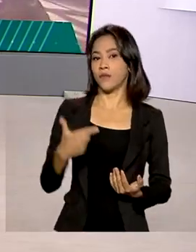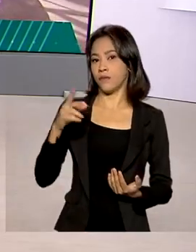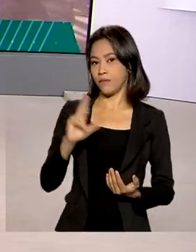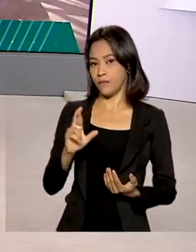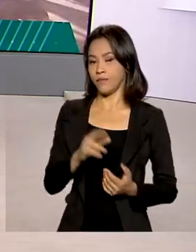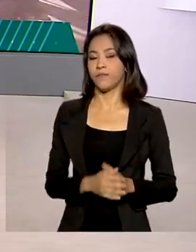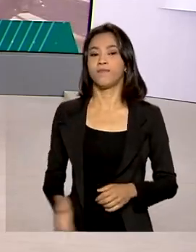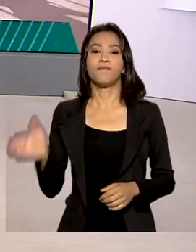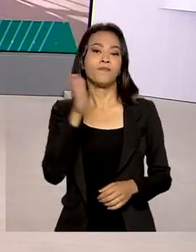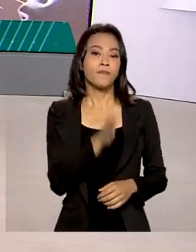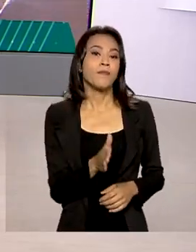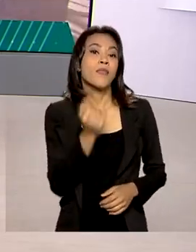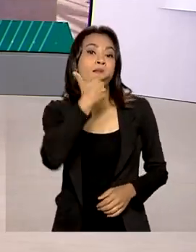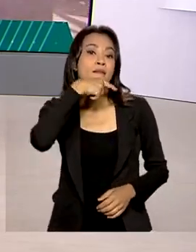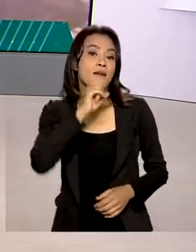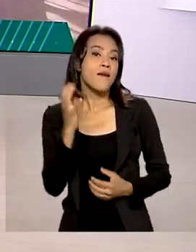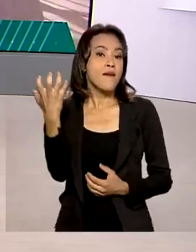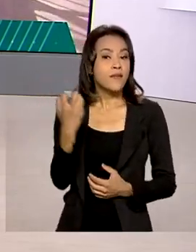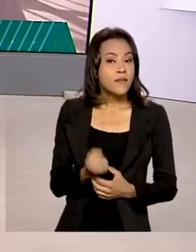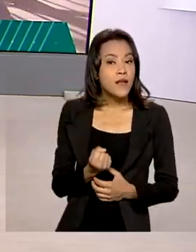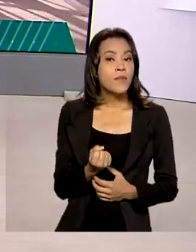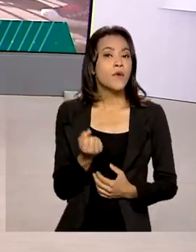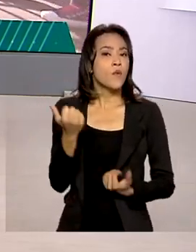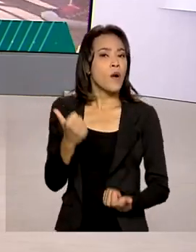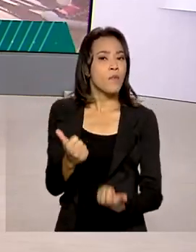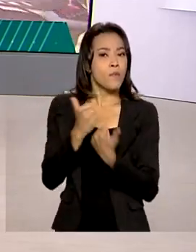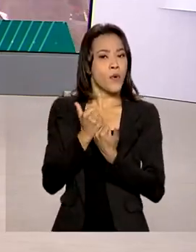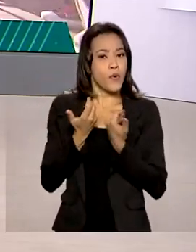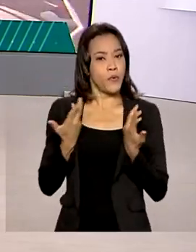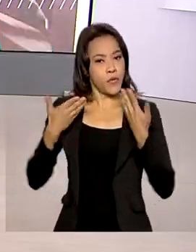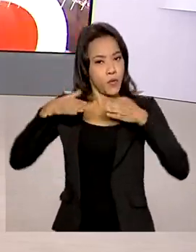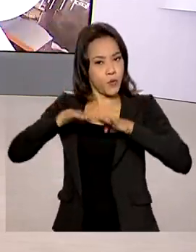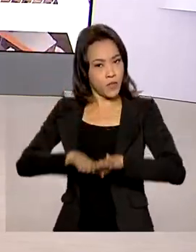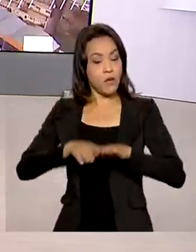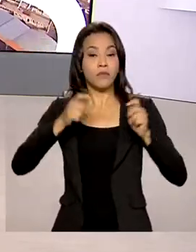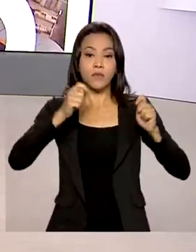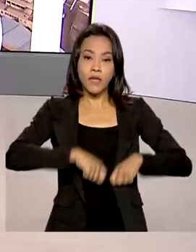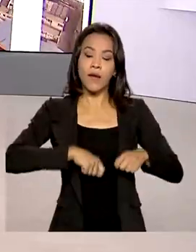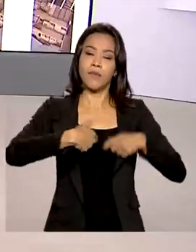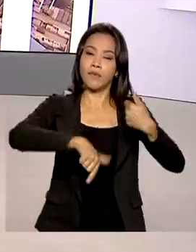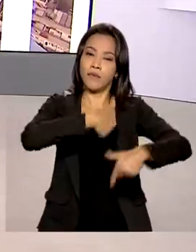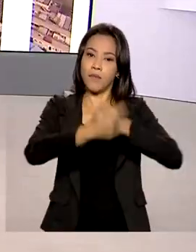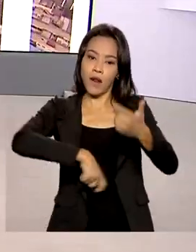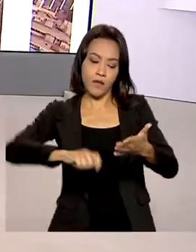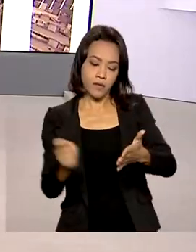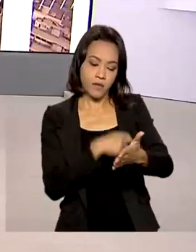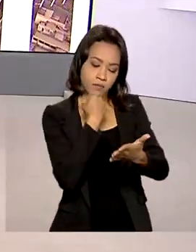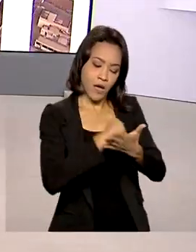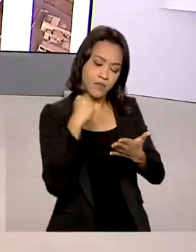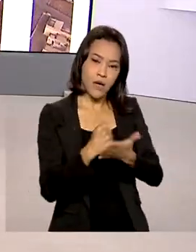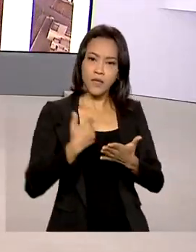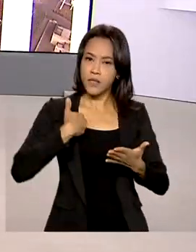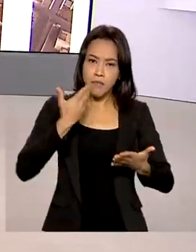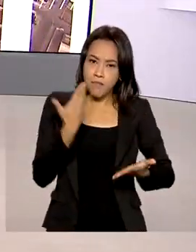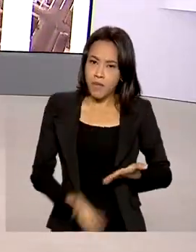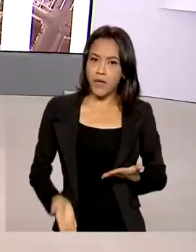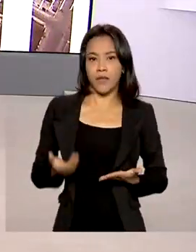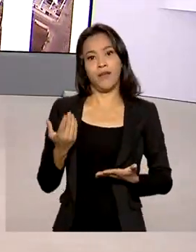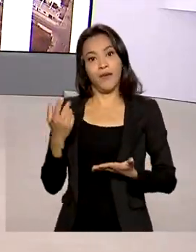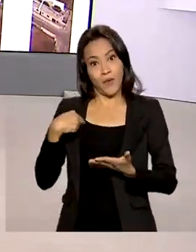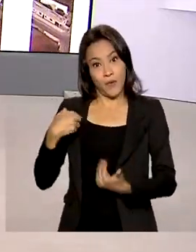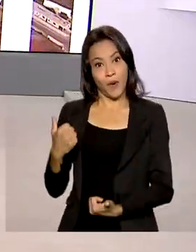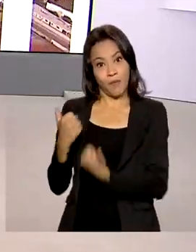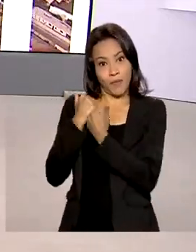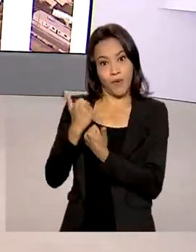E quem recebe o auxílio inclusão poderá trabalhar com carteira assinada sem perder o benefício. A informação